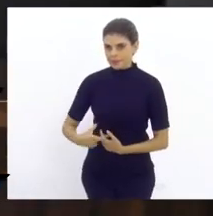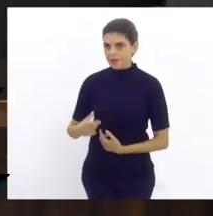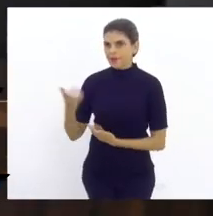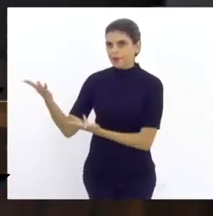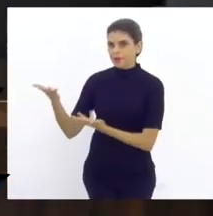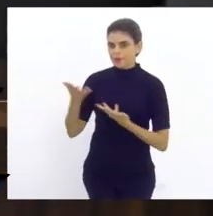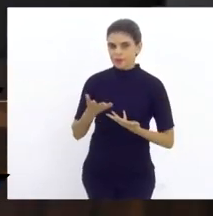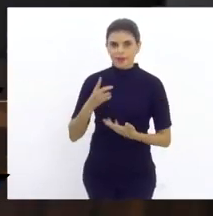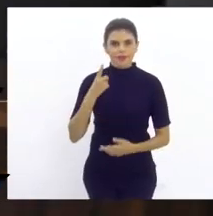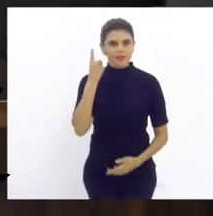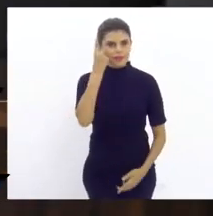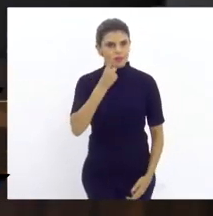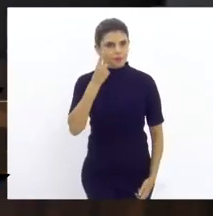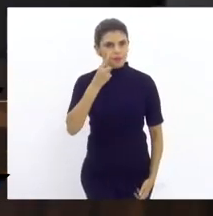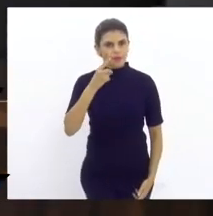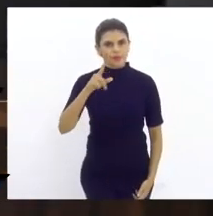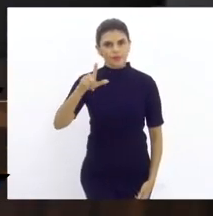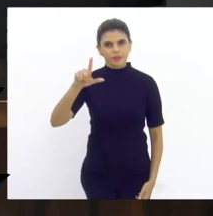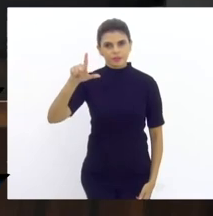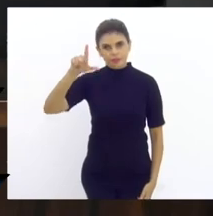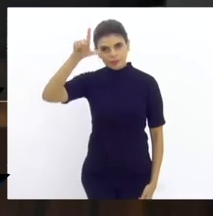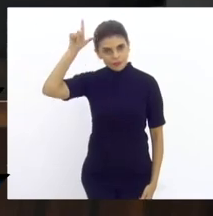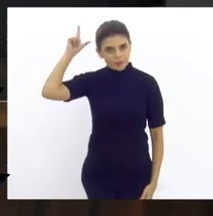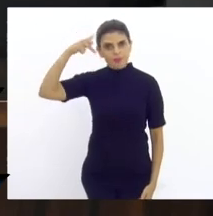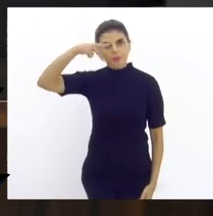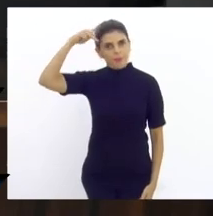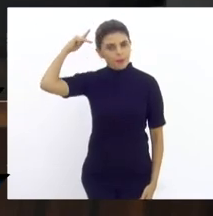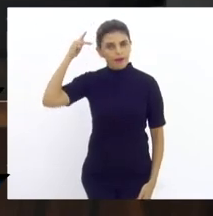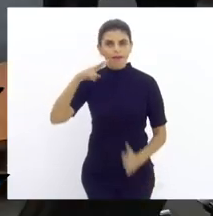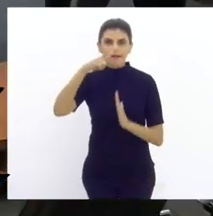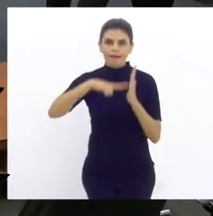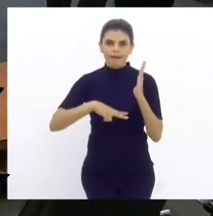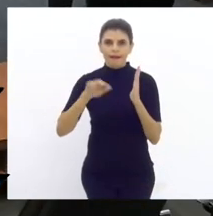Luiz Paulo para fazer a leitura da ata da sessão anterior.